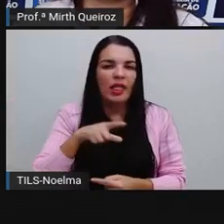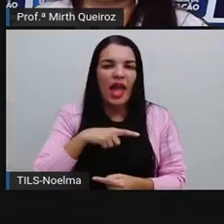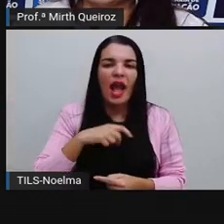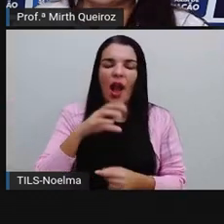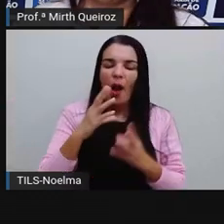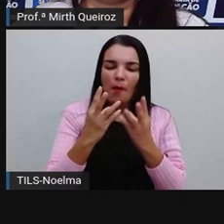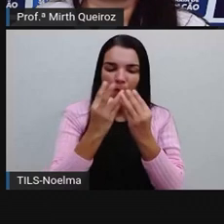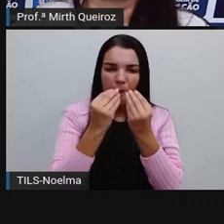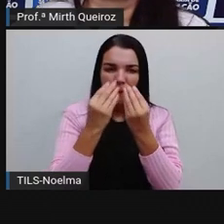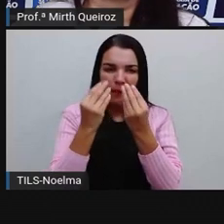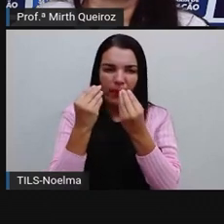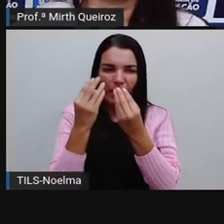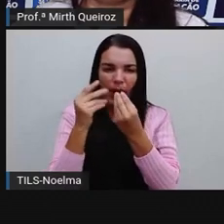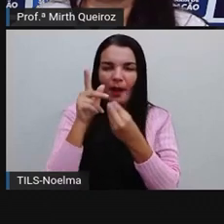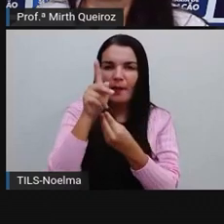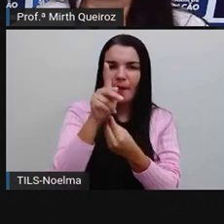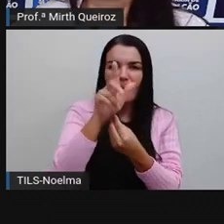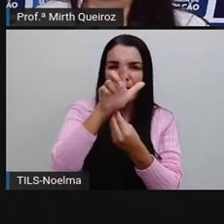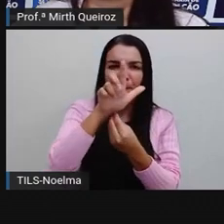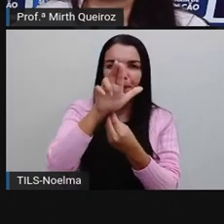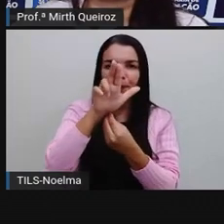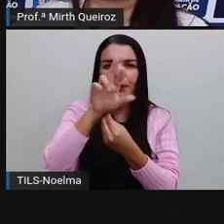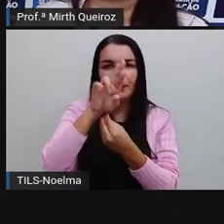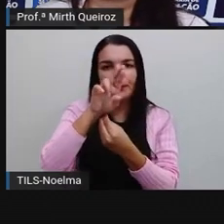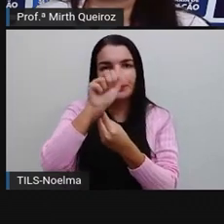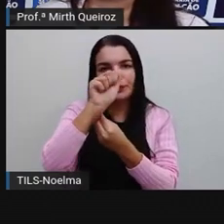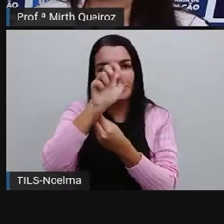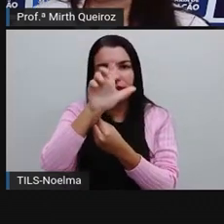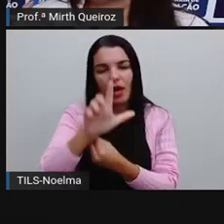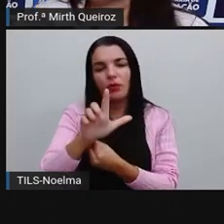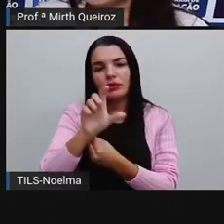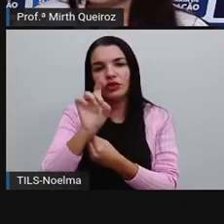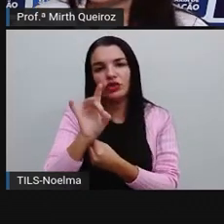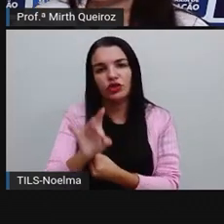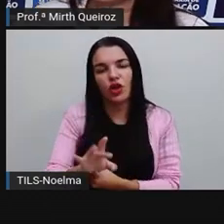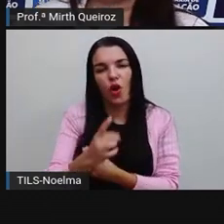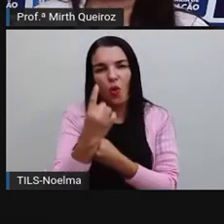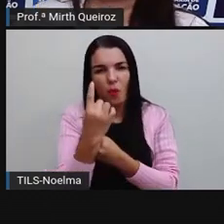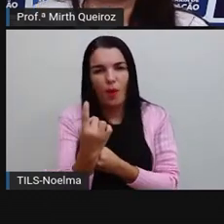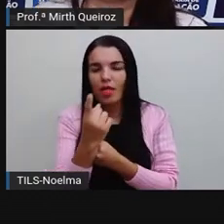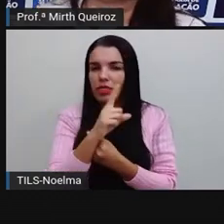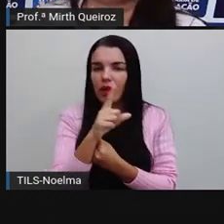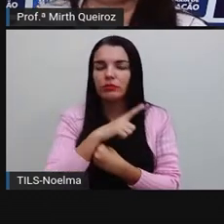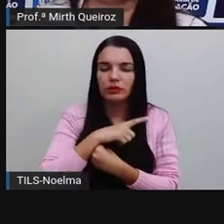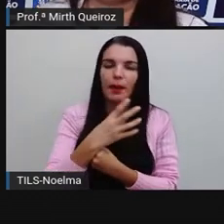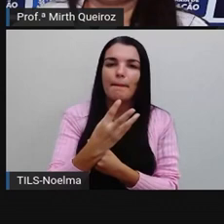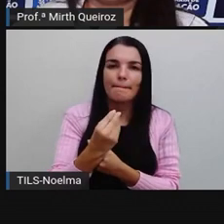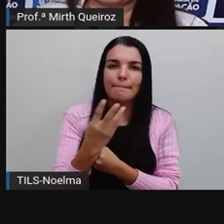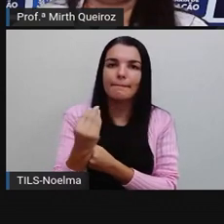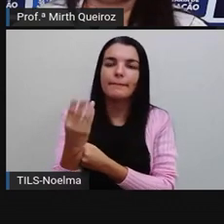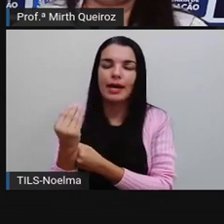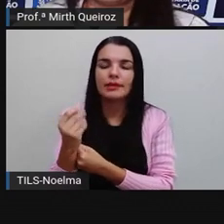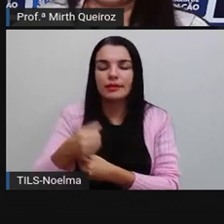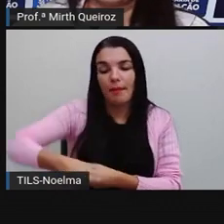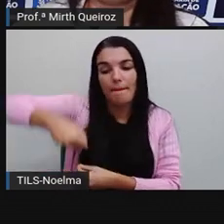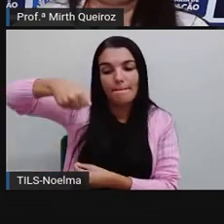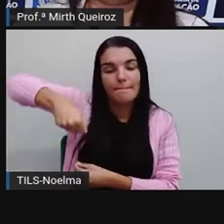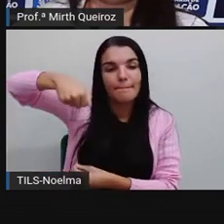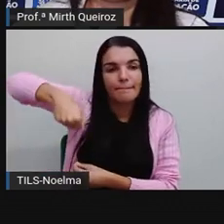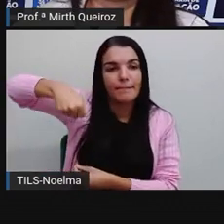plural, porque nós temos mais de uma mala. Não temos uma mala. Nós temos malas, certo?